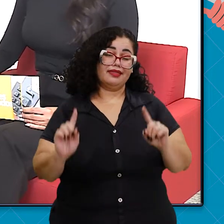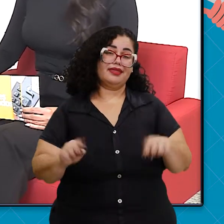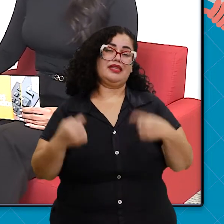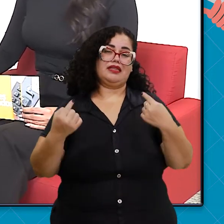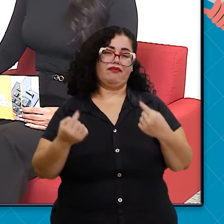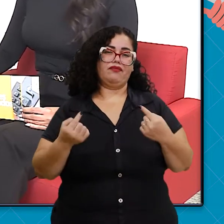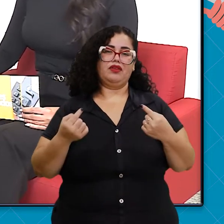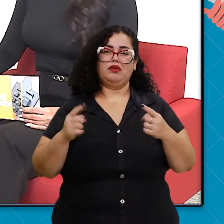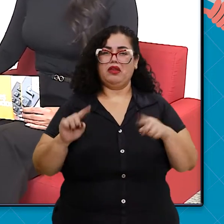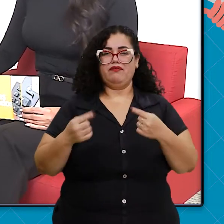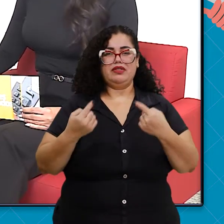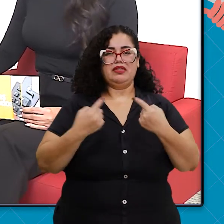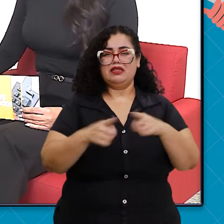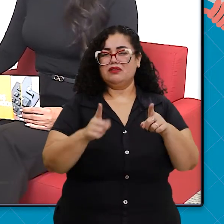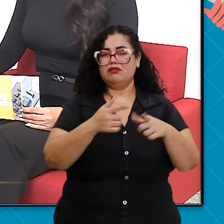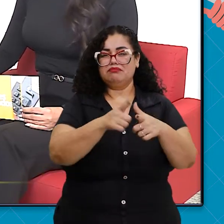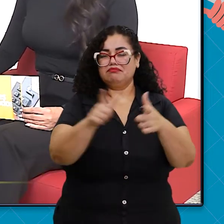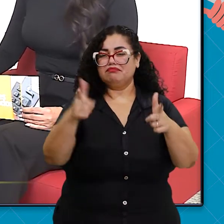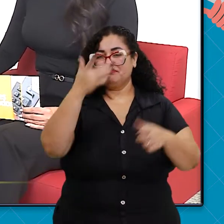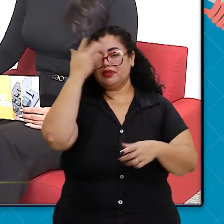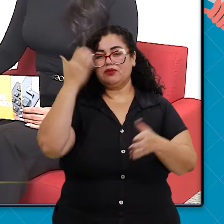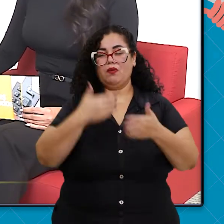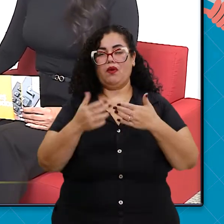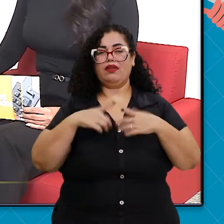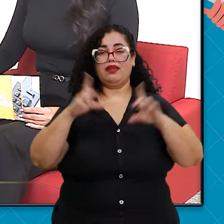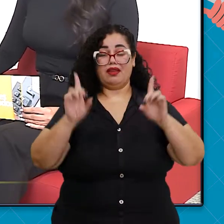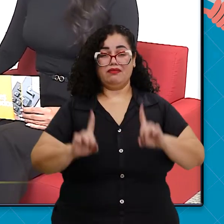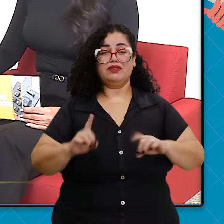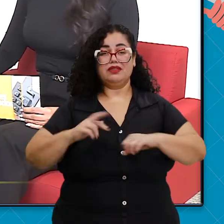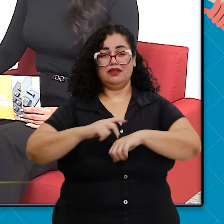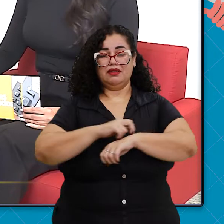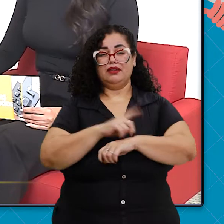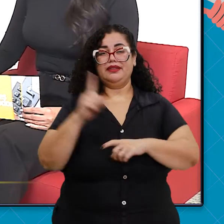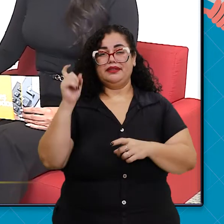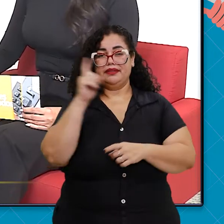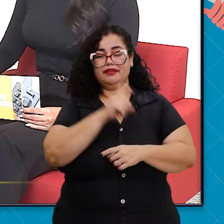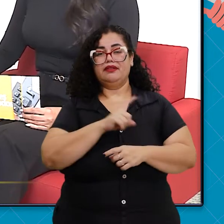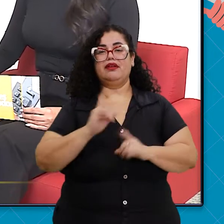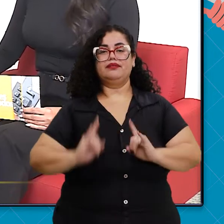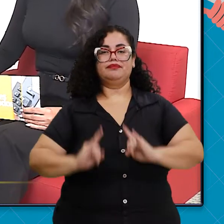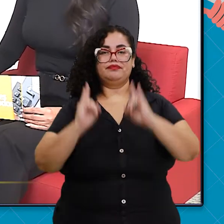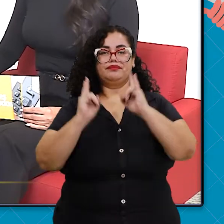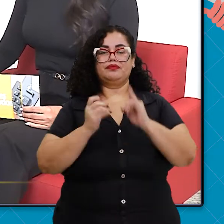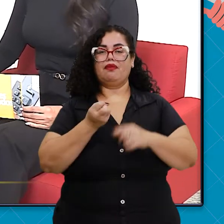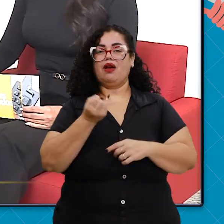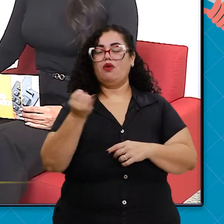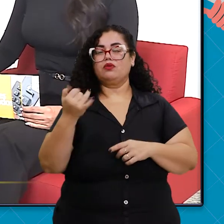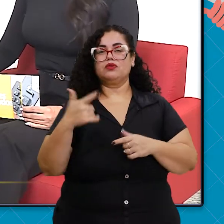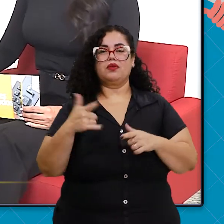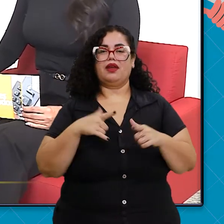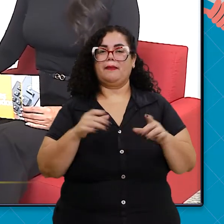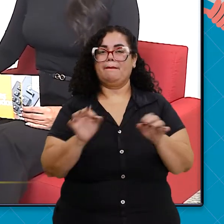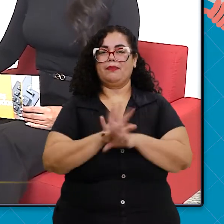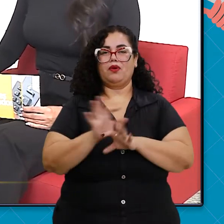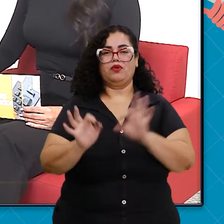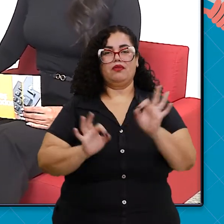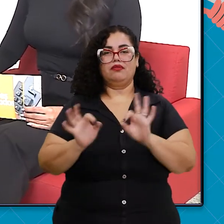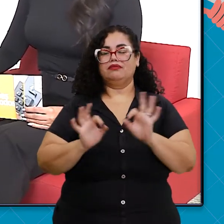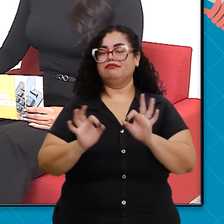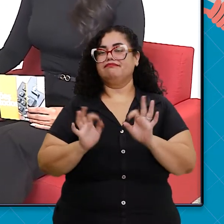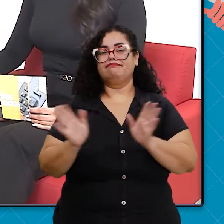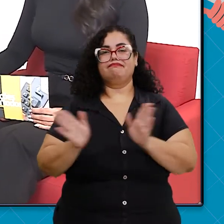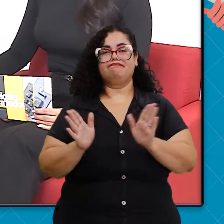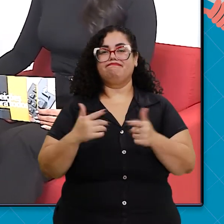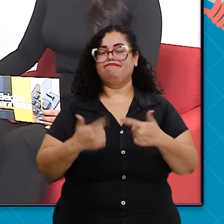qualquer deficiente físico, pessoa que tem dificuldade de locomoção, é que os prédios não estão preparados para nos receber.